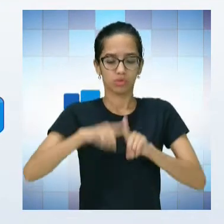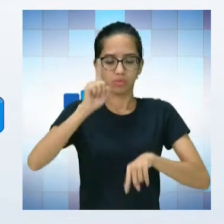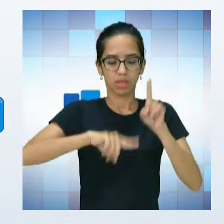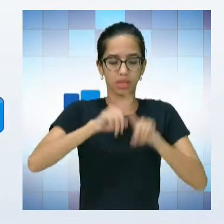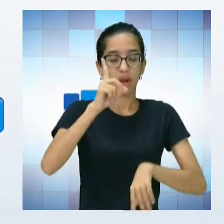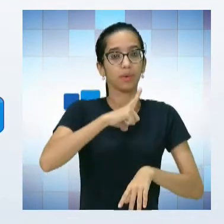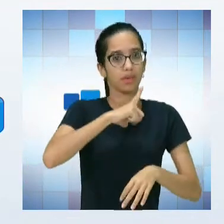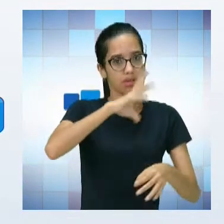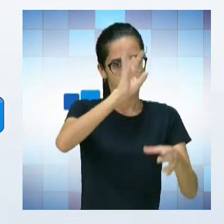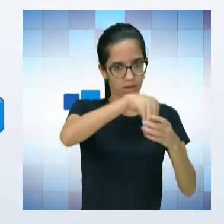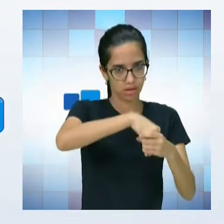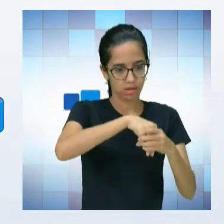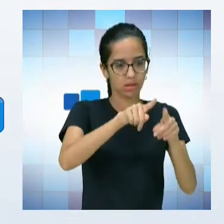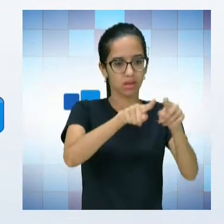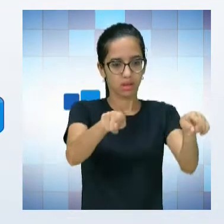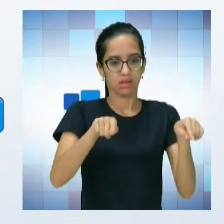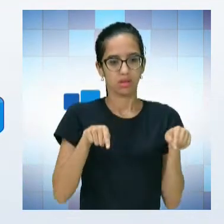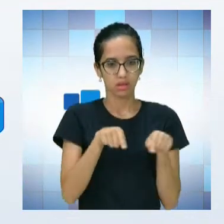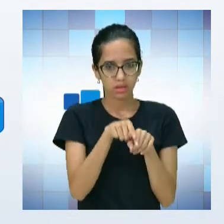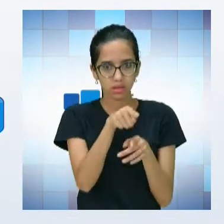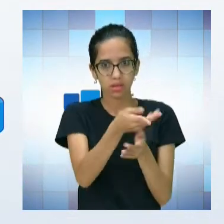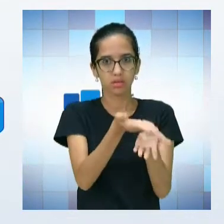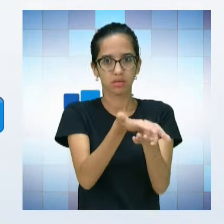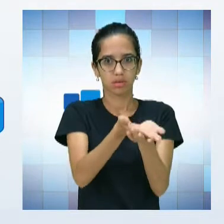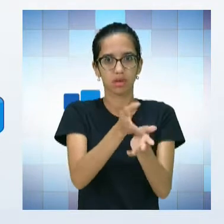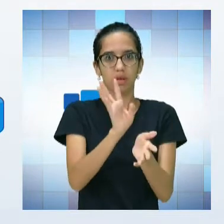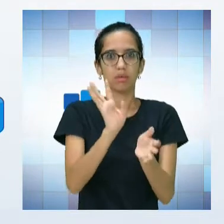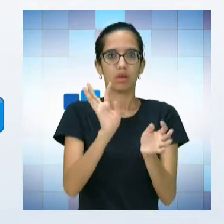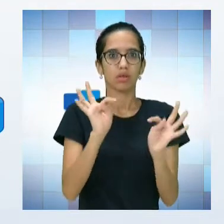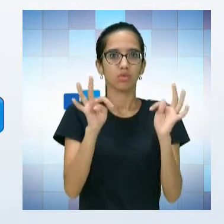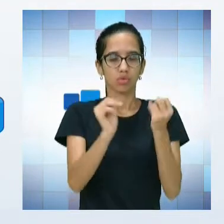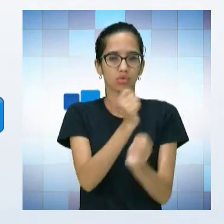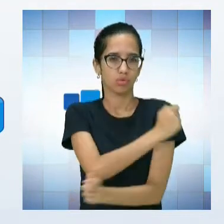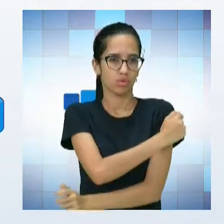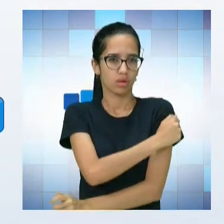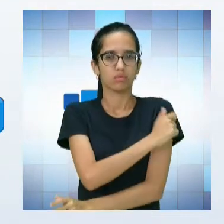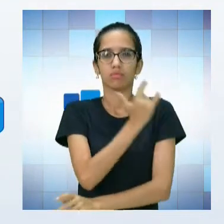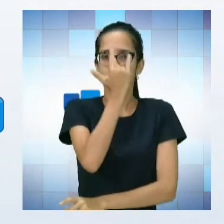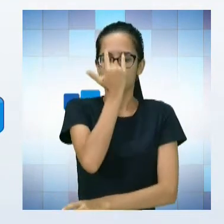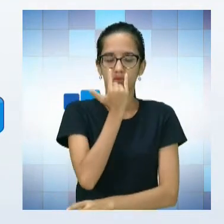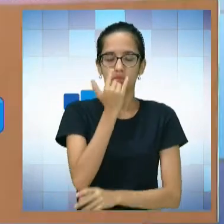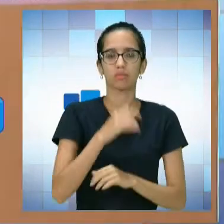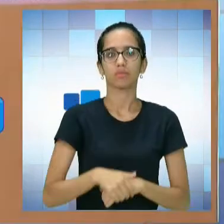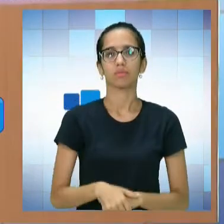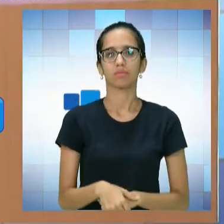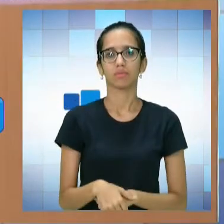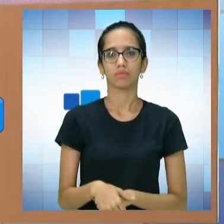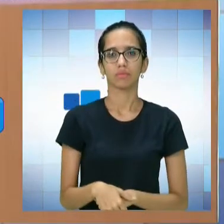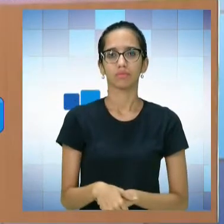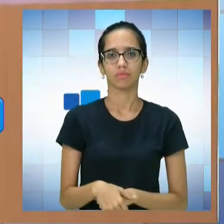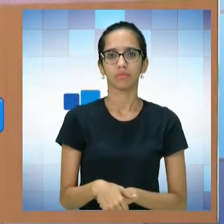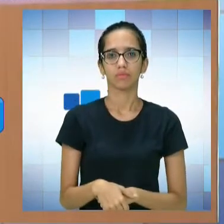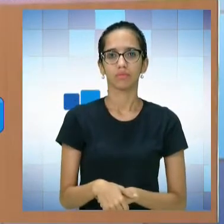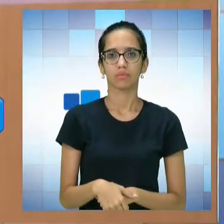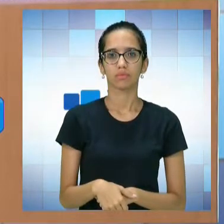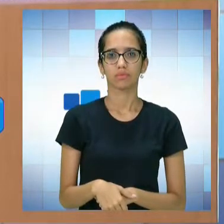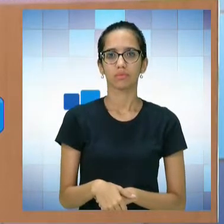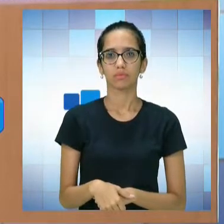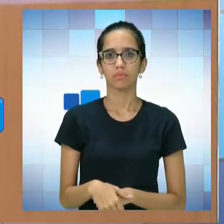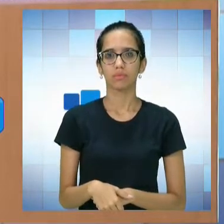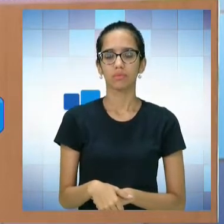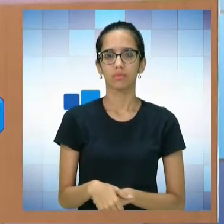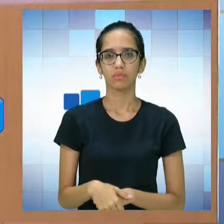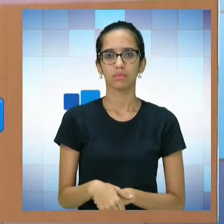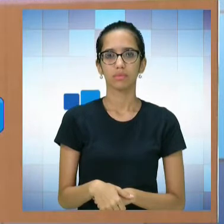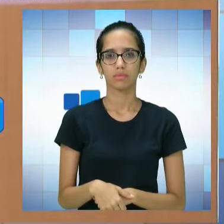no nosso laboratório para os nossos alunos com deficiência visual. Sim. Sim, o multiplano é um